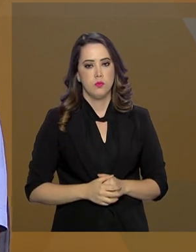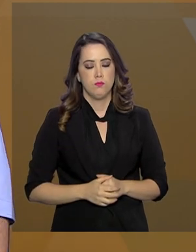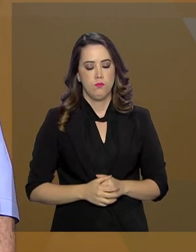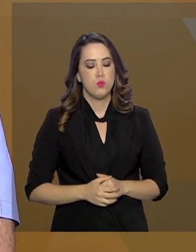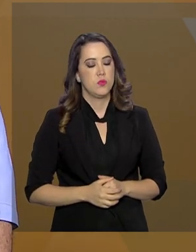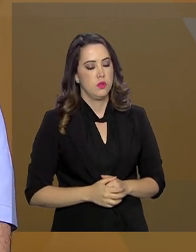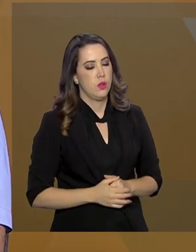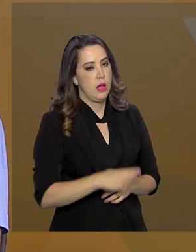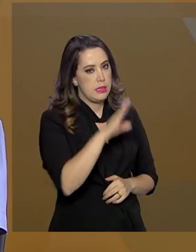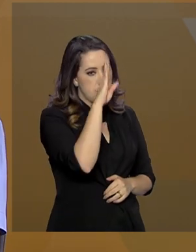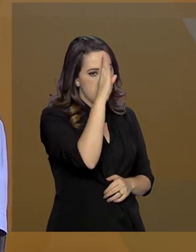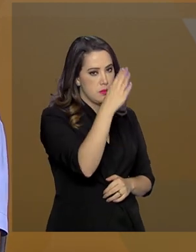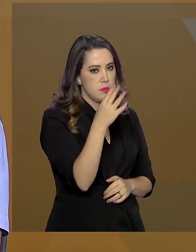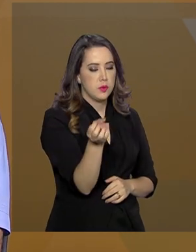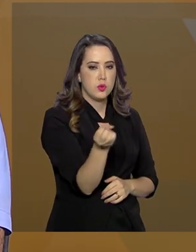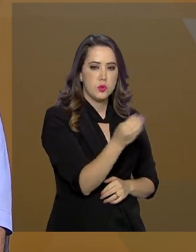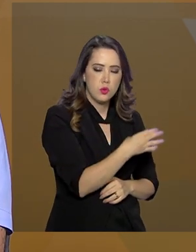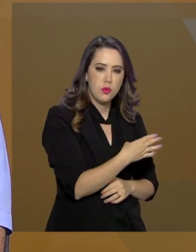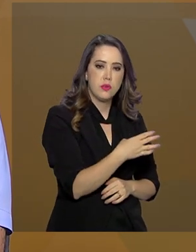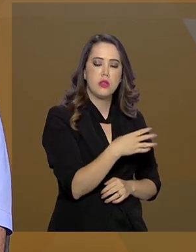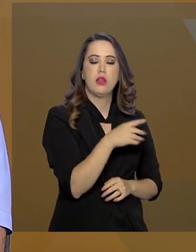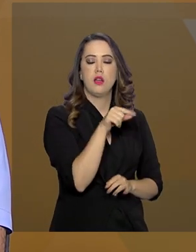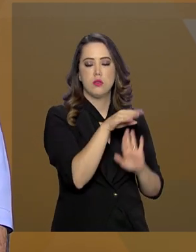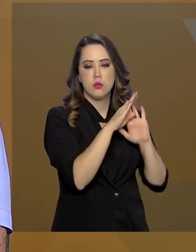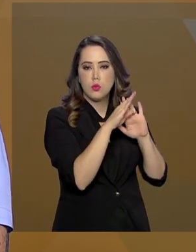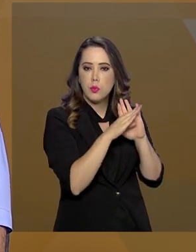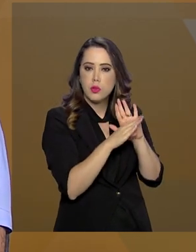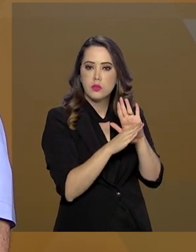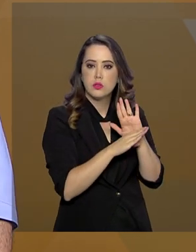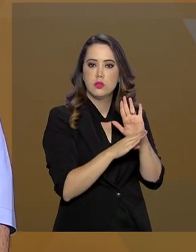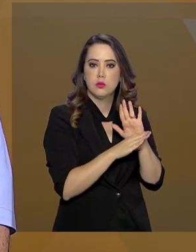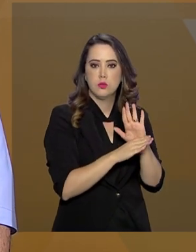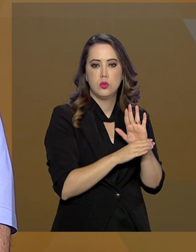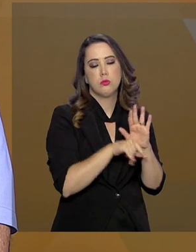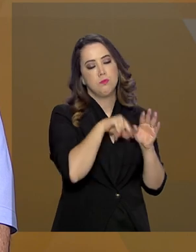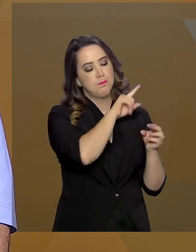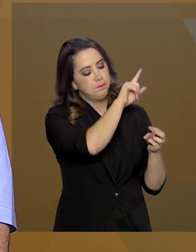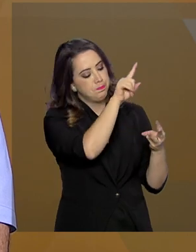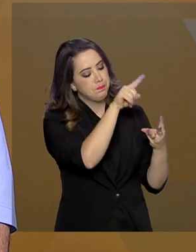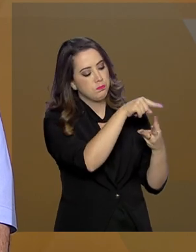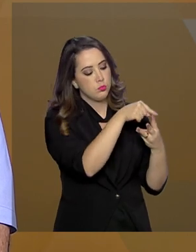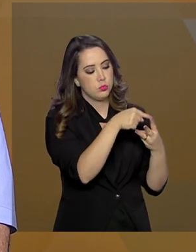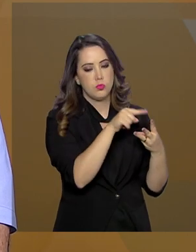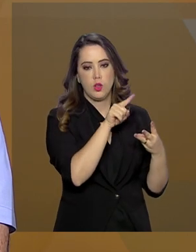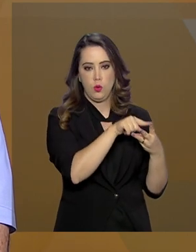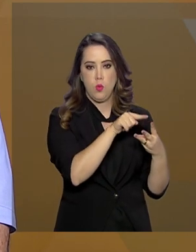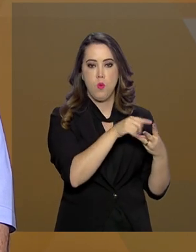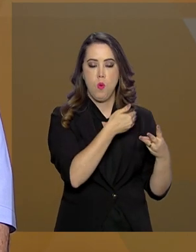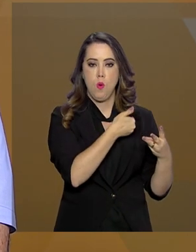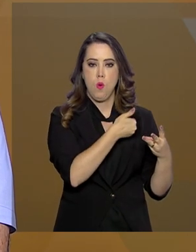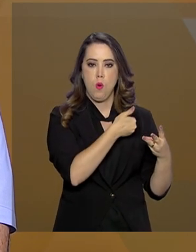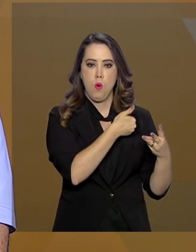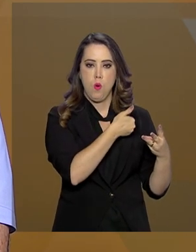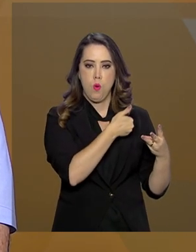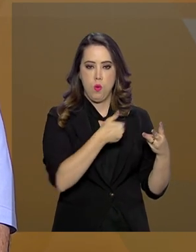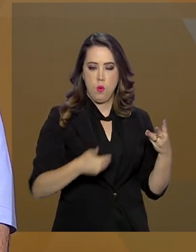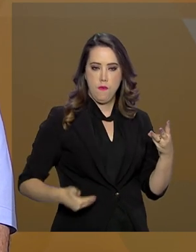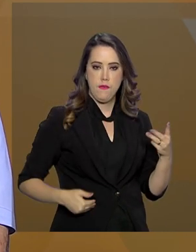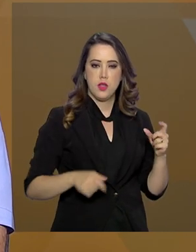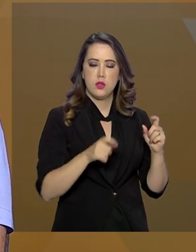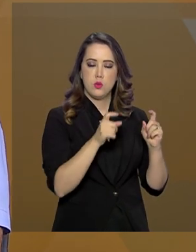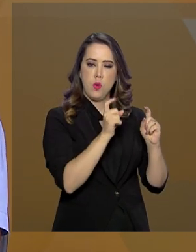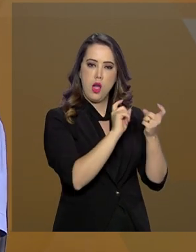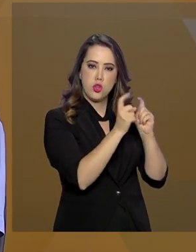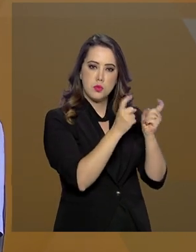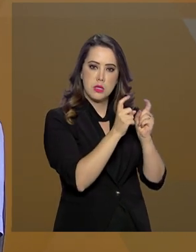principais inovações do PEPIF são, por um caso, três pontos principais. Primeiro, a governança sendo feita de uma forma um pouco